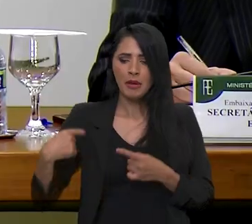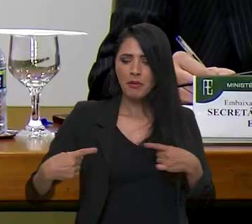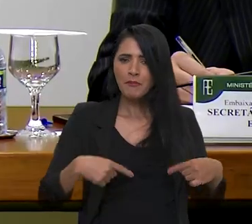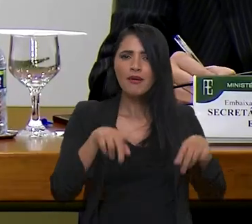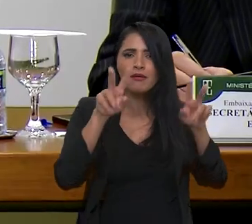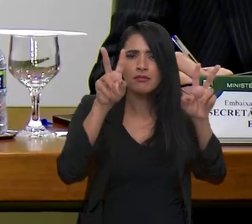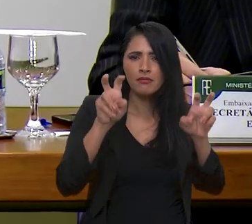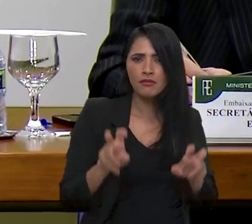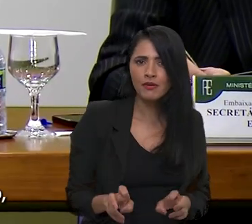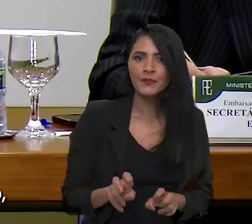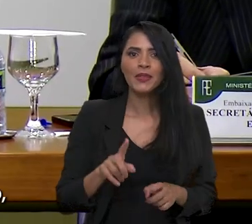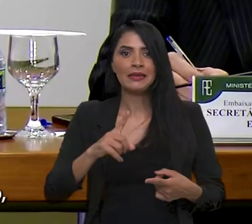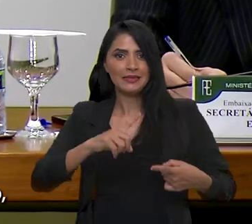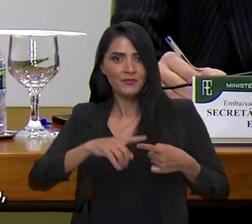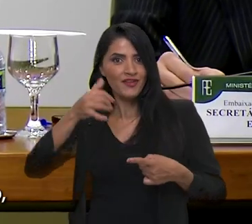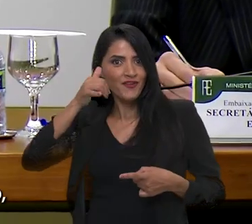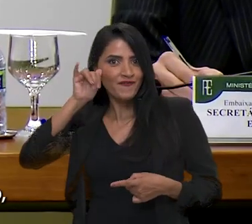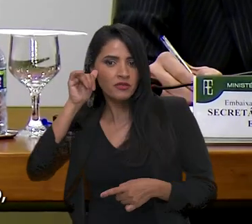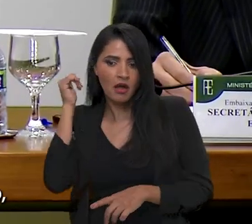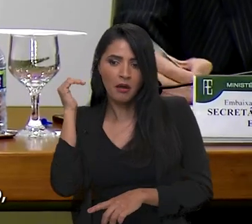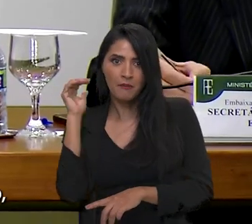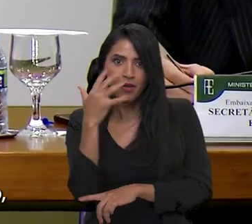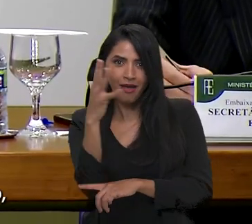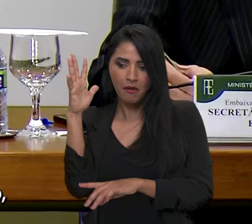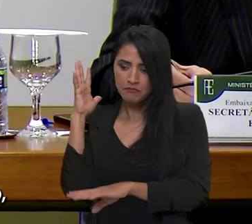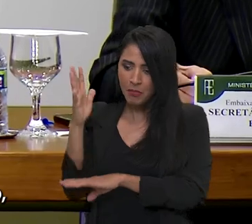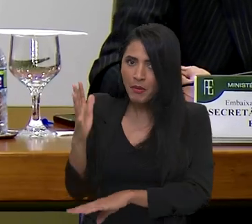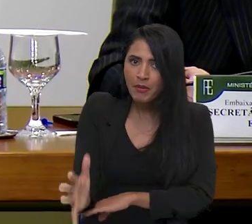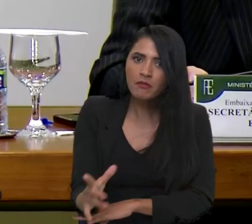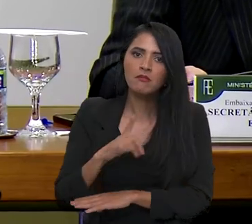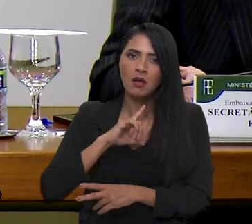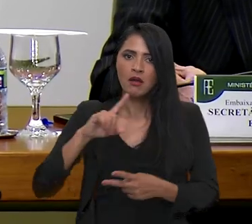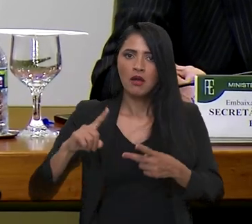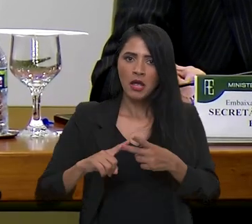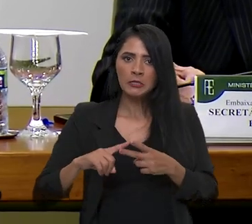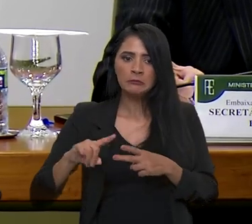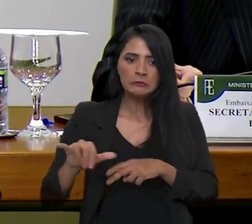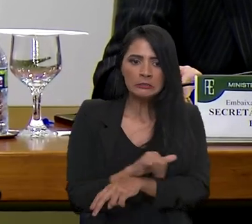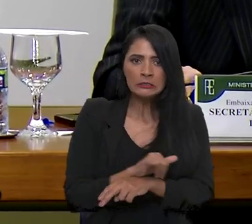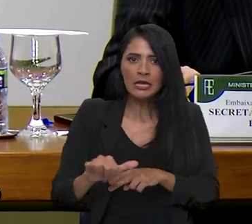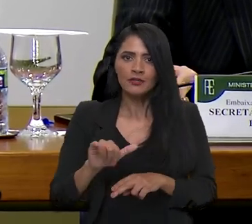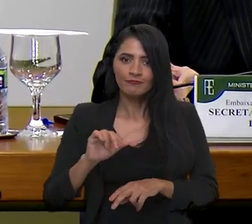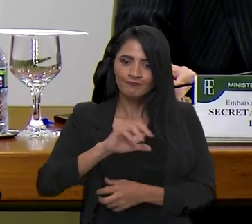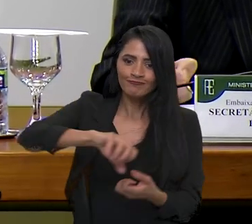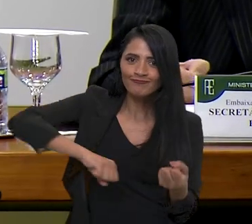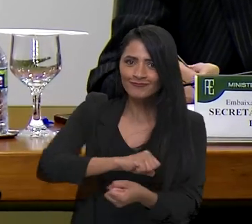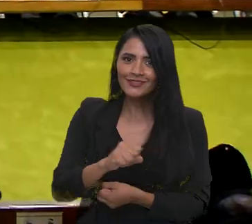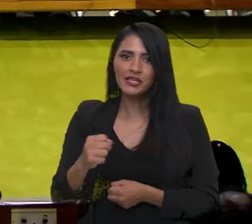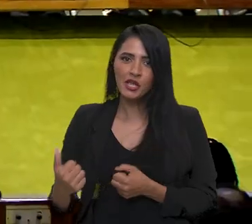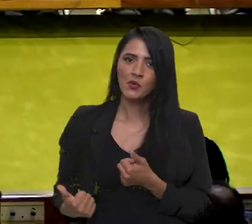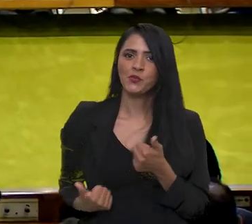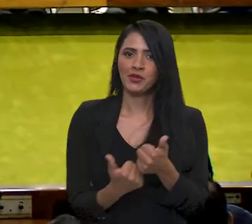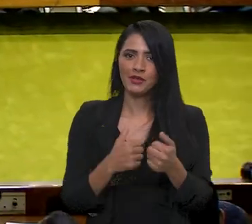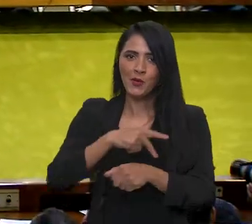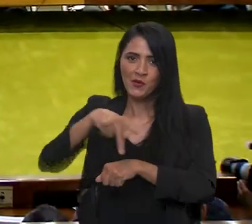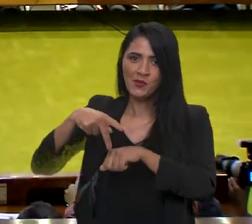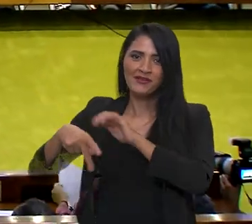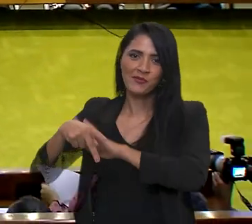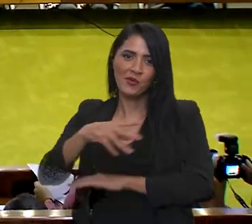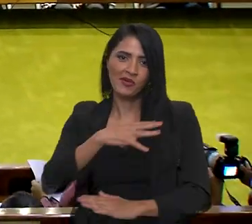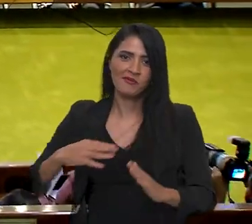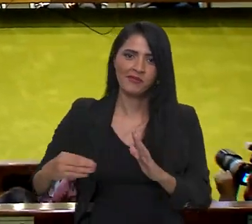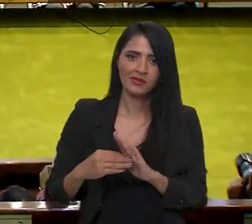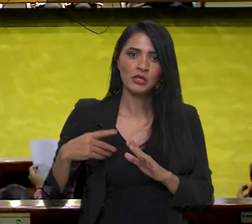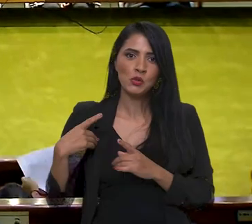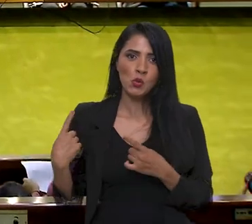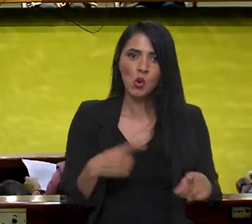Estão sendo debatidos temas como prevenção do desmatamento, ações de sustentabilidade e a cooperação entre os